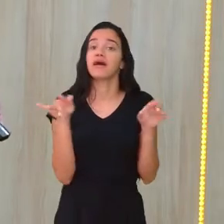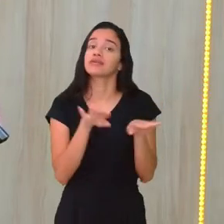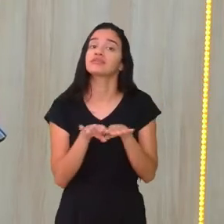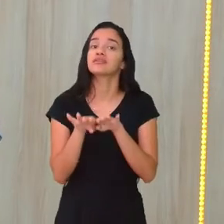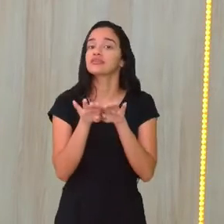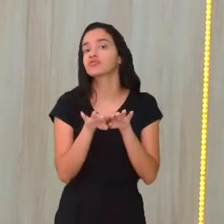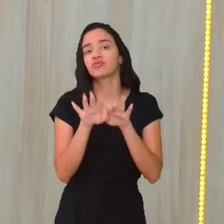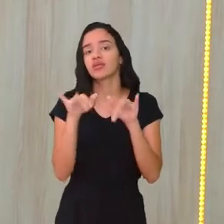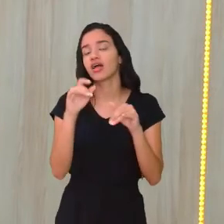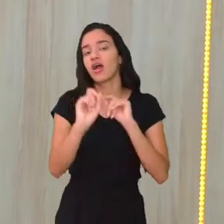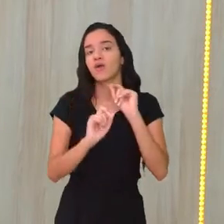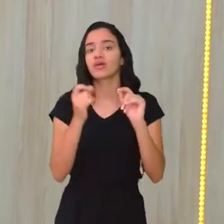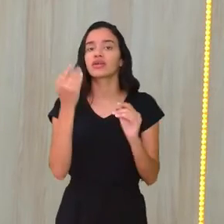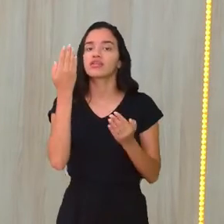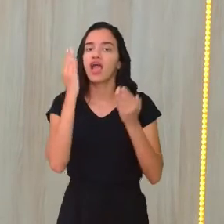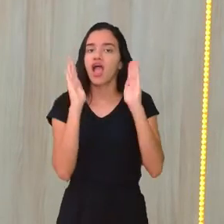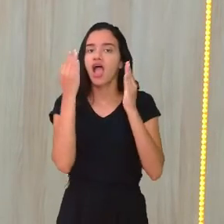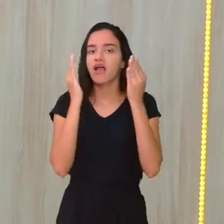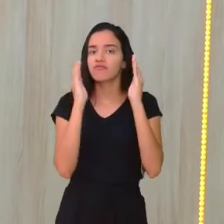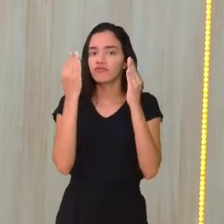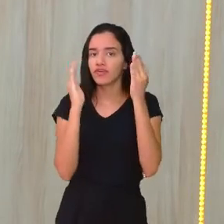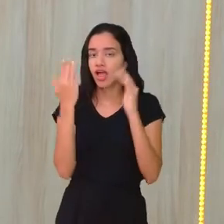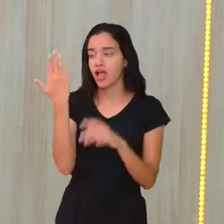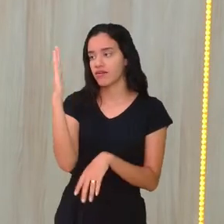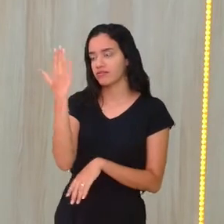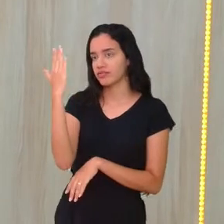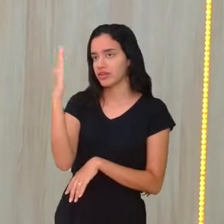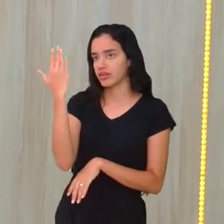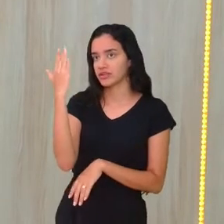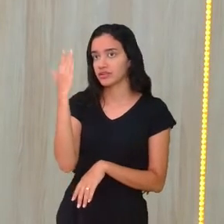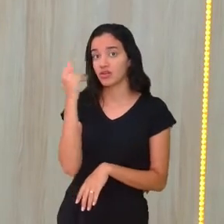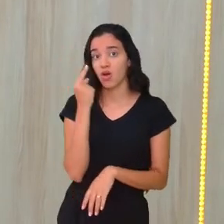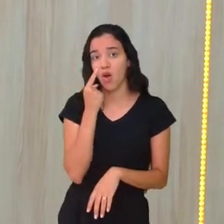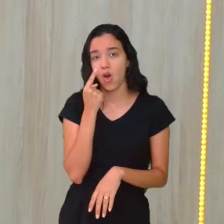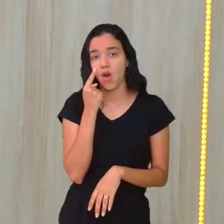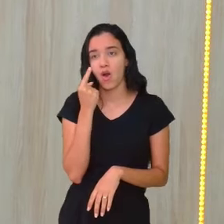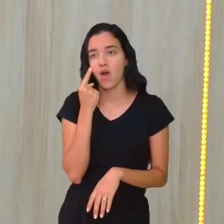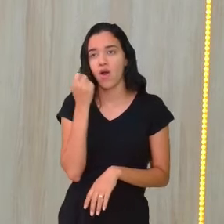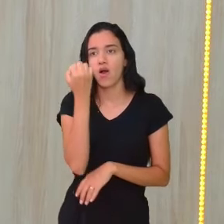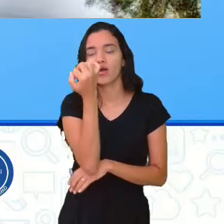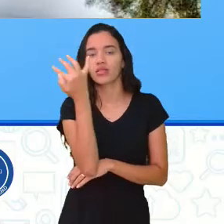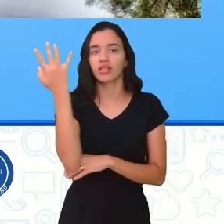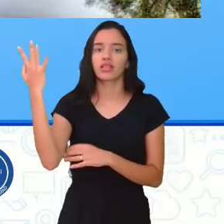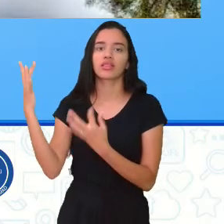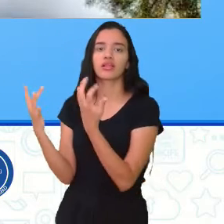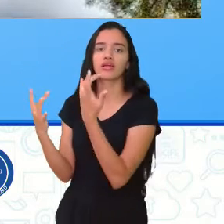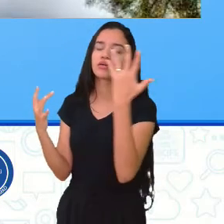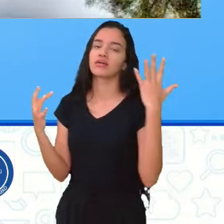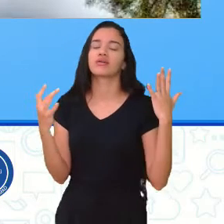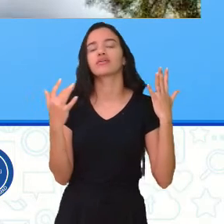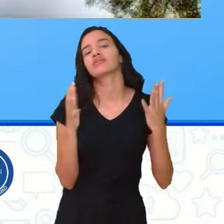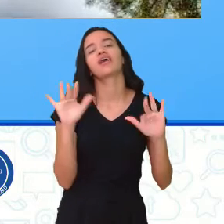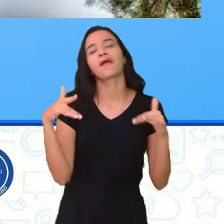está falando é de reflexão, reflexão de espelho. Olha a natureza dando um show de espelho. Aí é perfeito, gente.